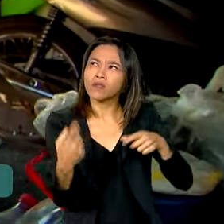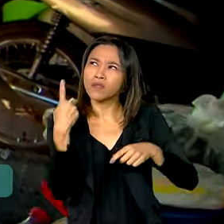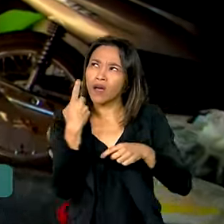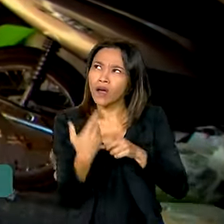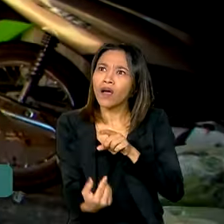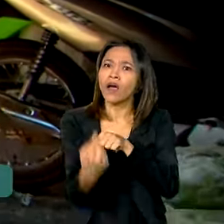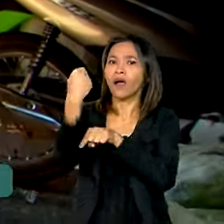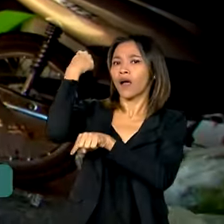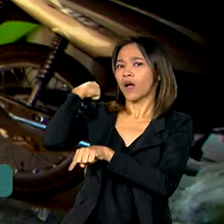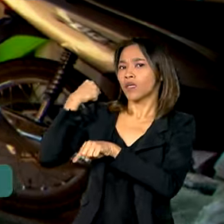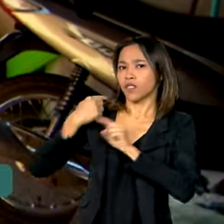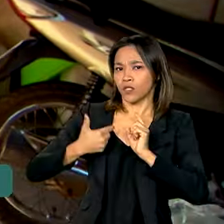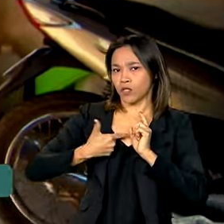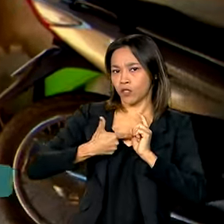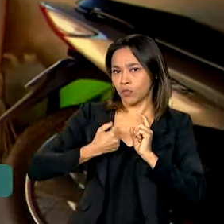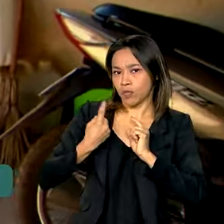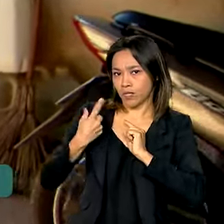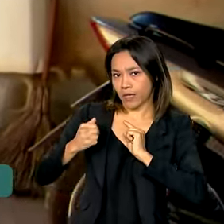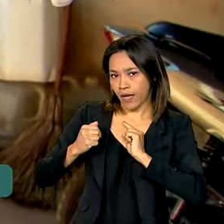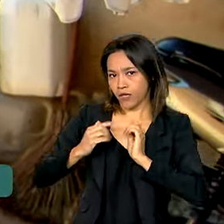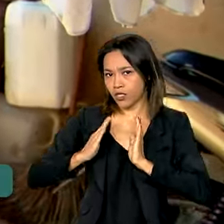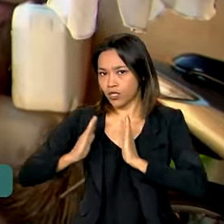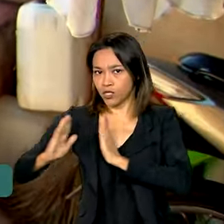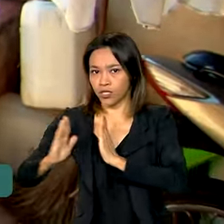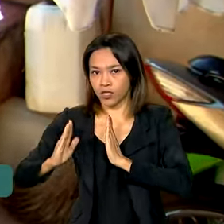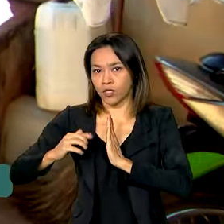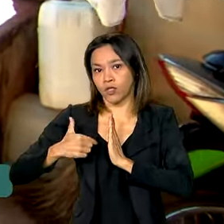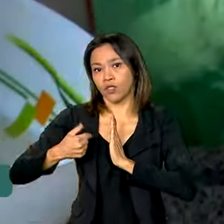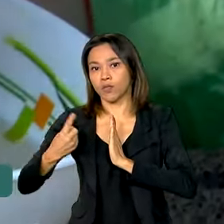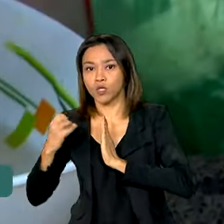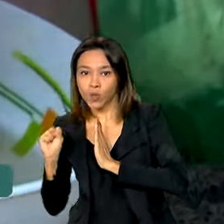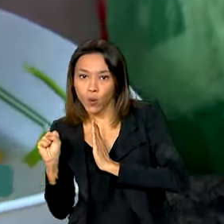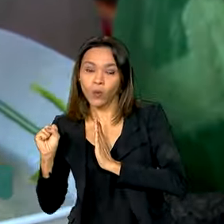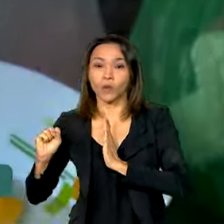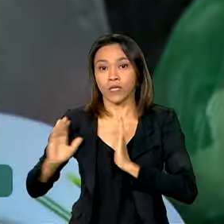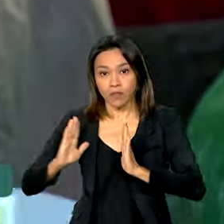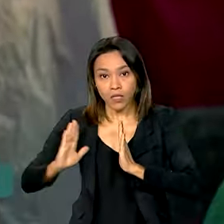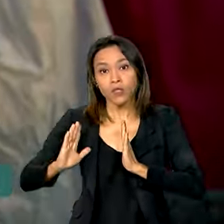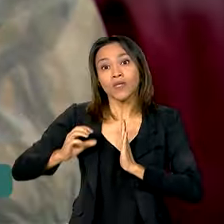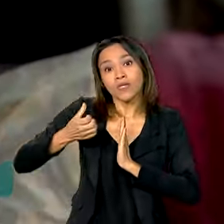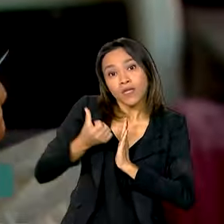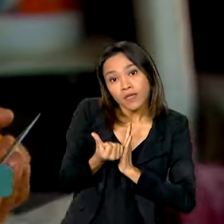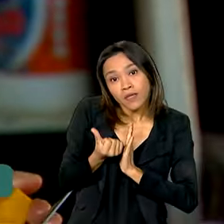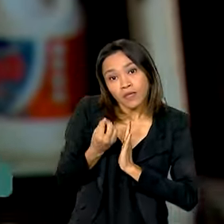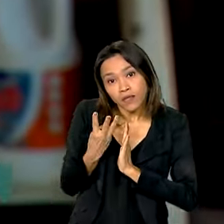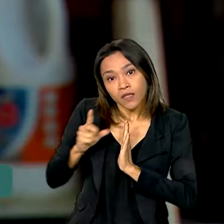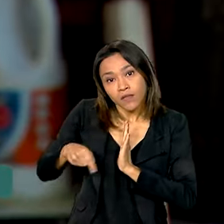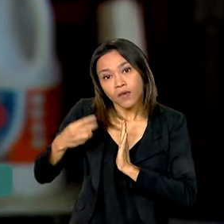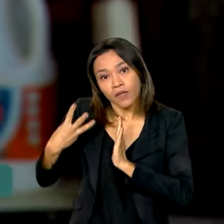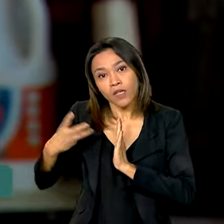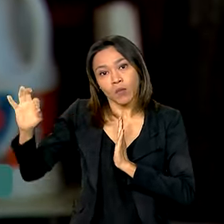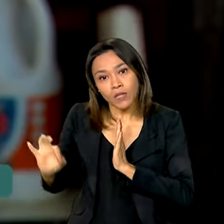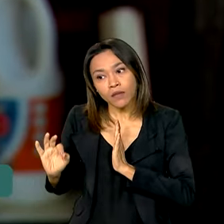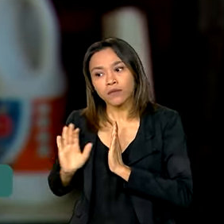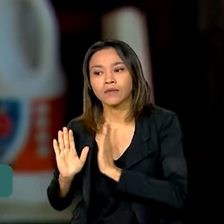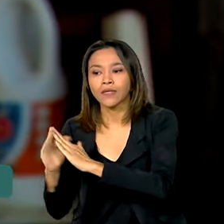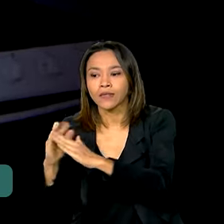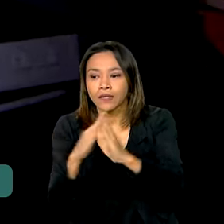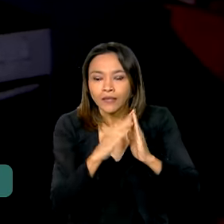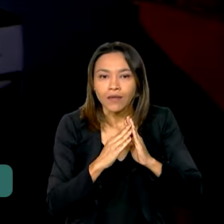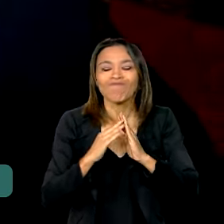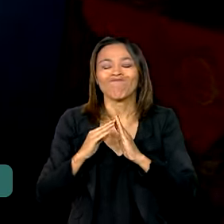realizada entre 2017 e 2018, apenas 63,3% dos domicílios